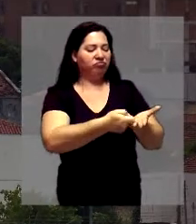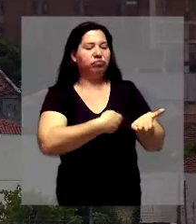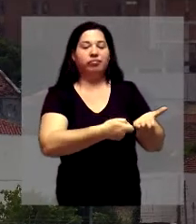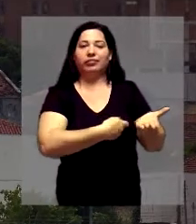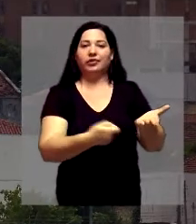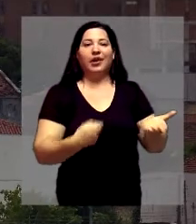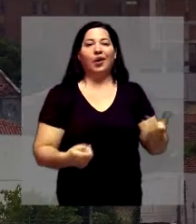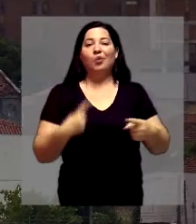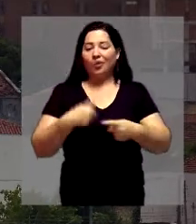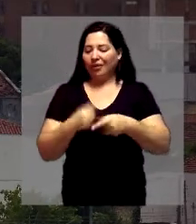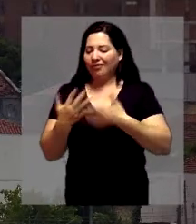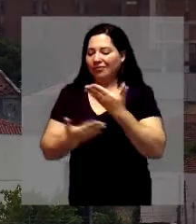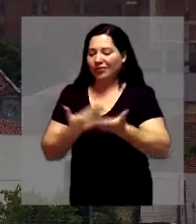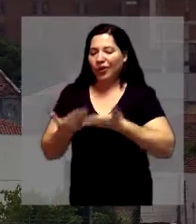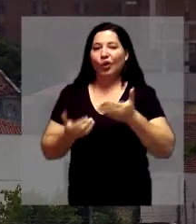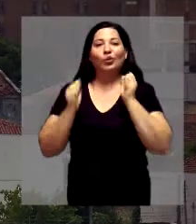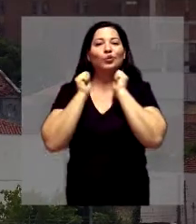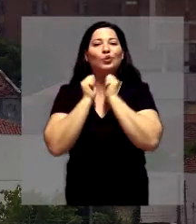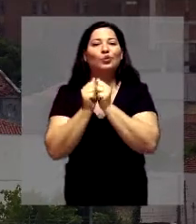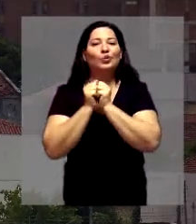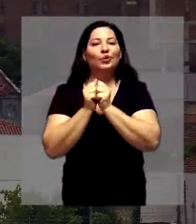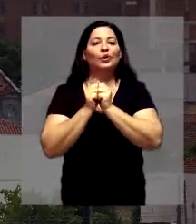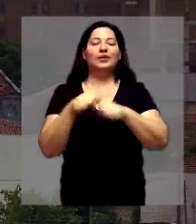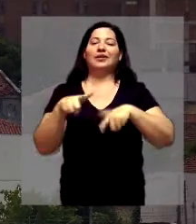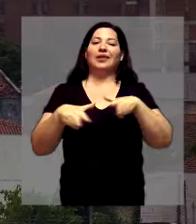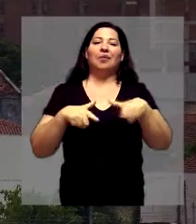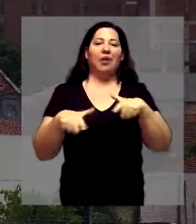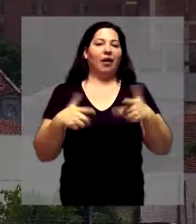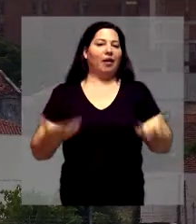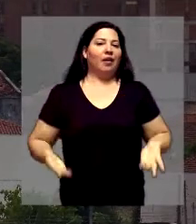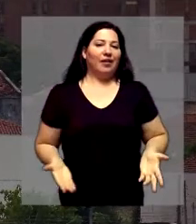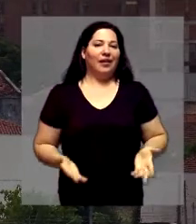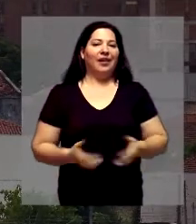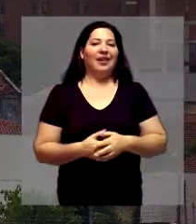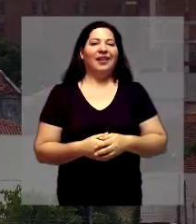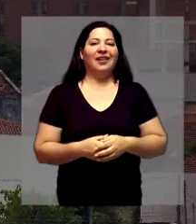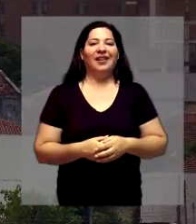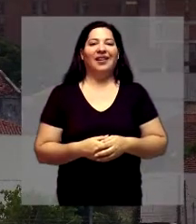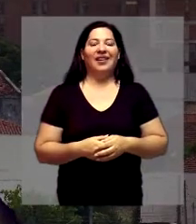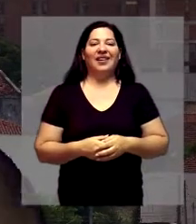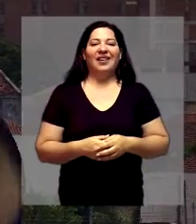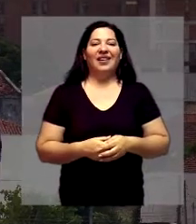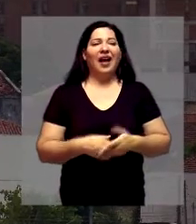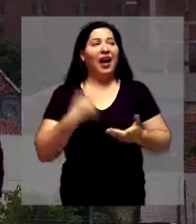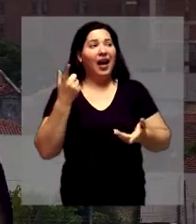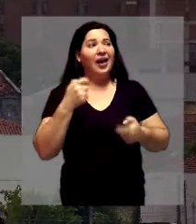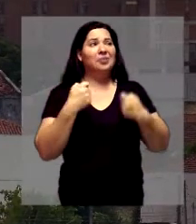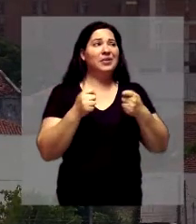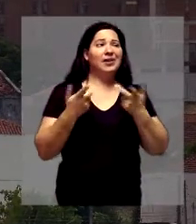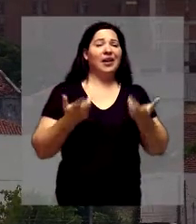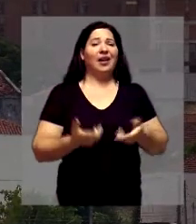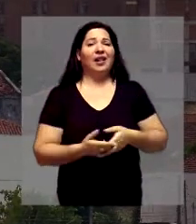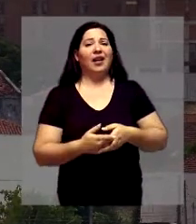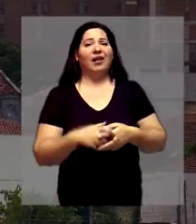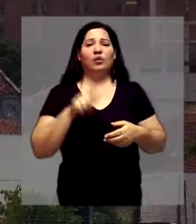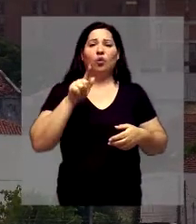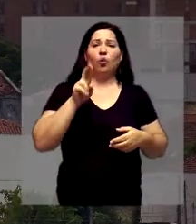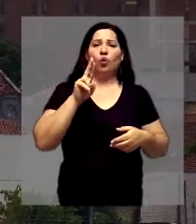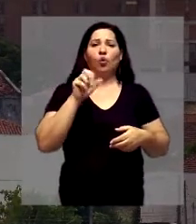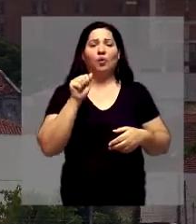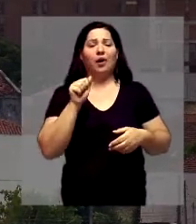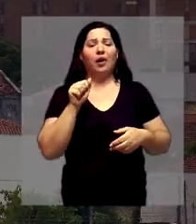pelo relacionamento que a gente tem, né? Então, eu vou encaminhar, ó, prefeito, precisava dar uma atenção lá no Guaporé, precisava dar uma atenção lá no CDHU,